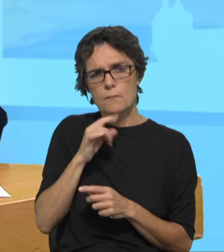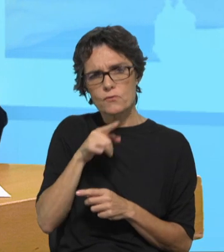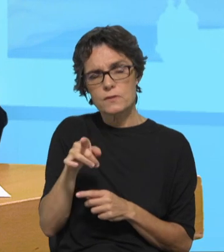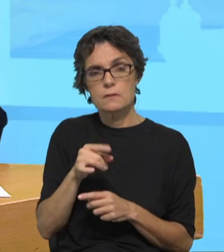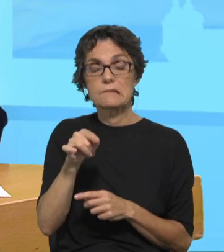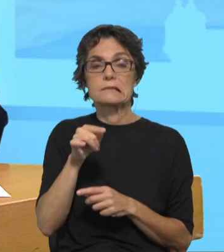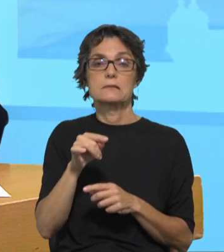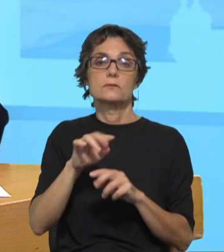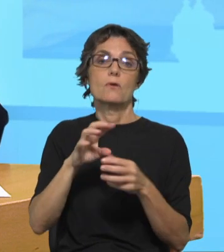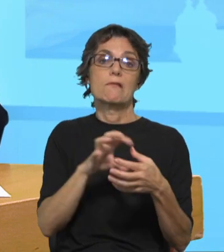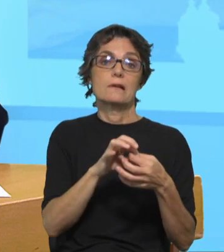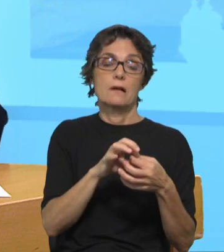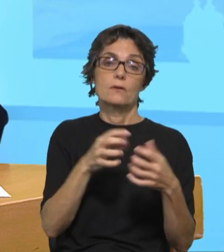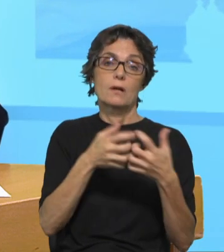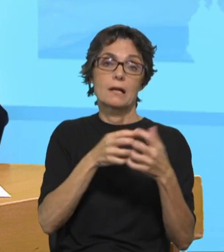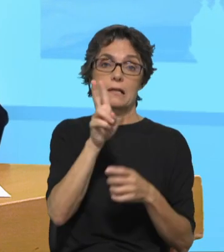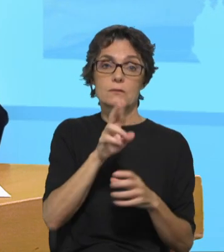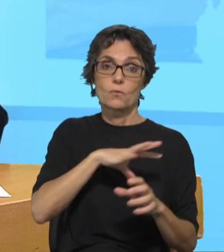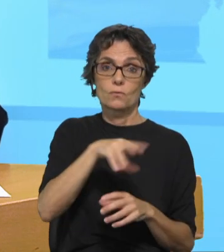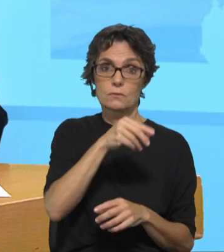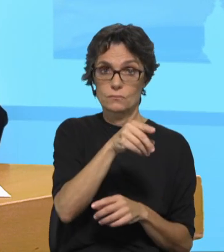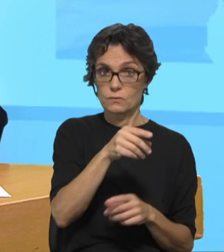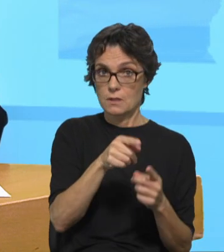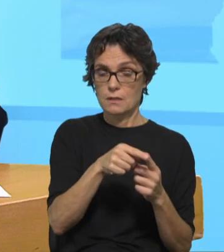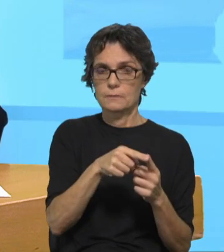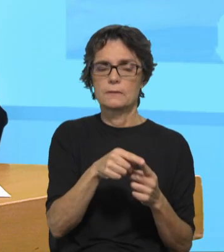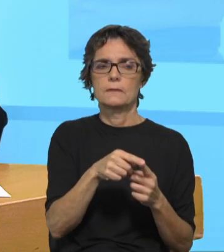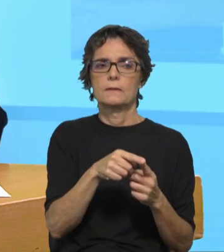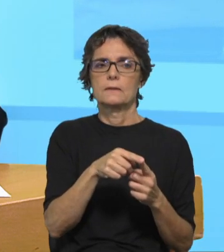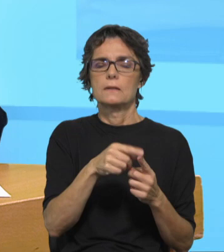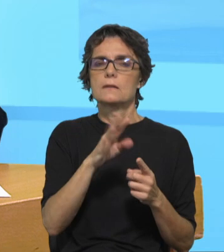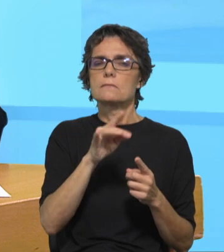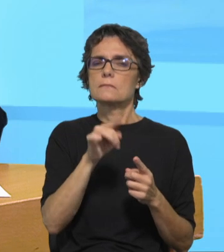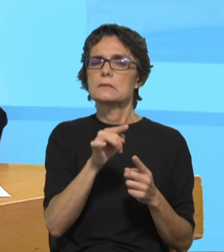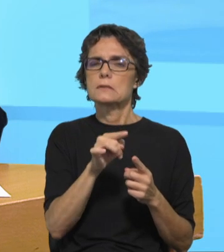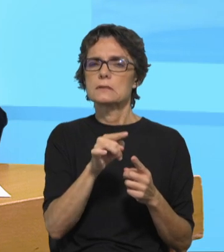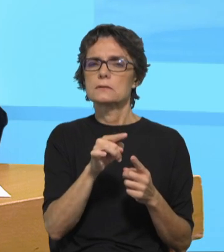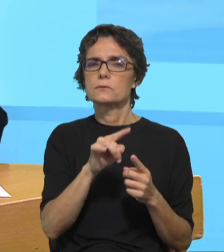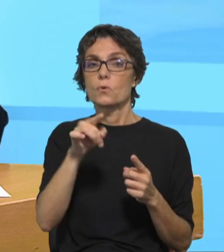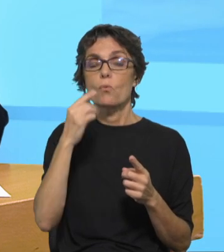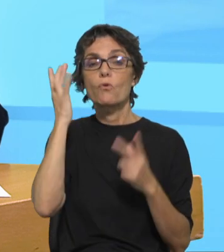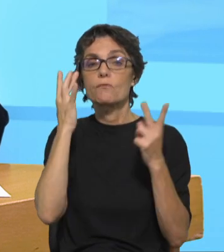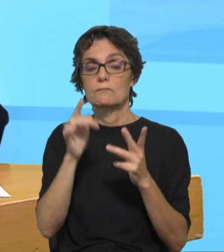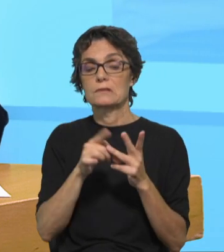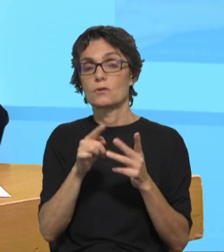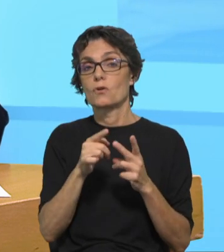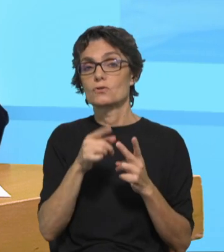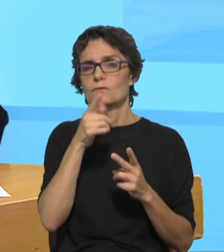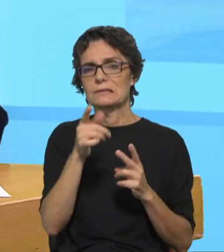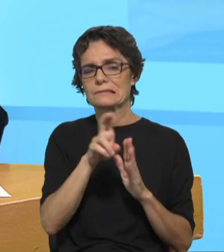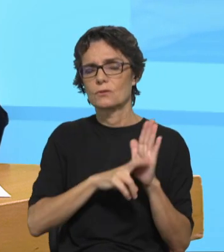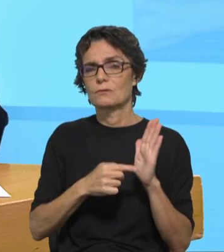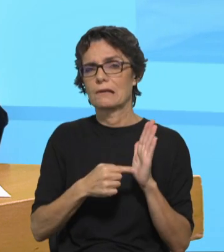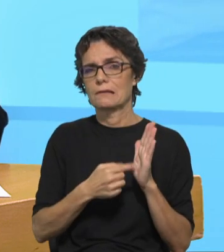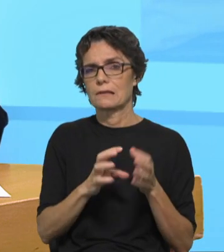Guerra Mundial, não é? Mas Jacques Derrida ainda vai mais longe, põe isto do problema ético. E ele diz,